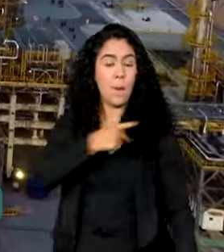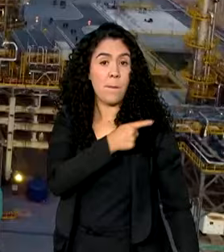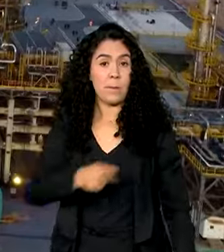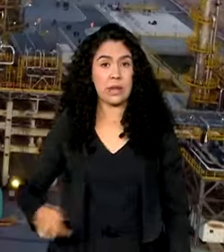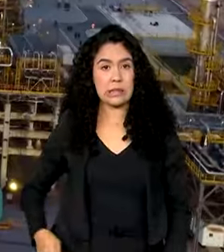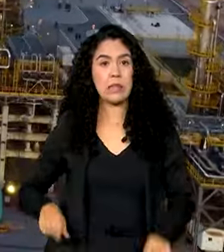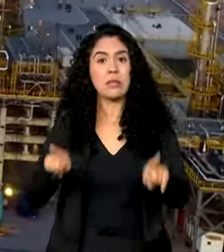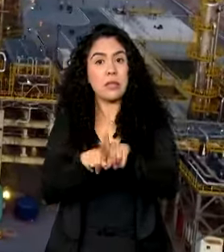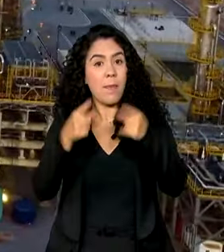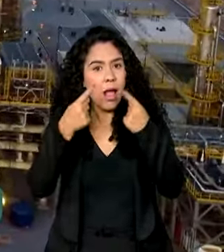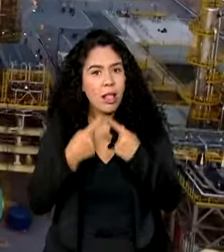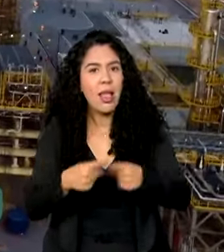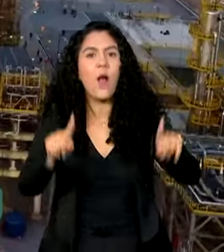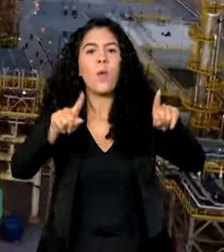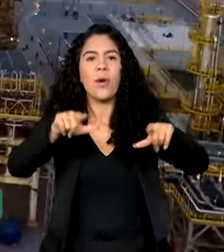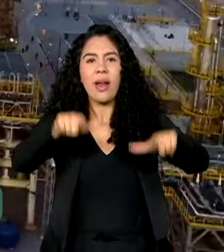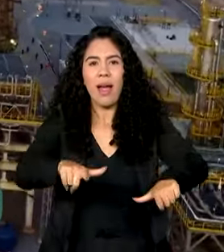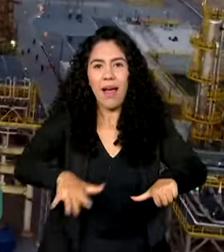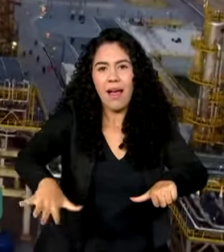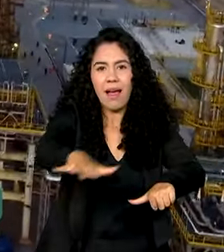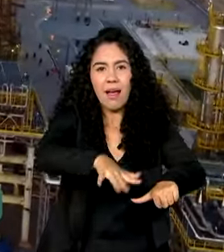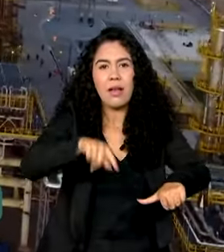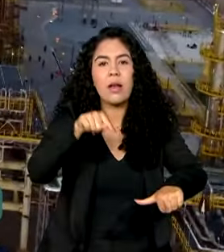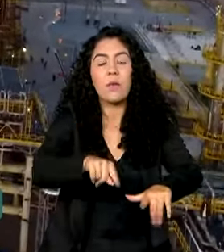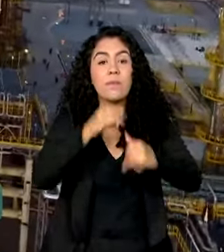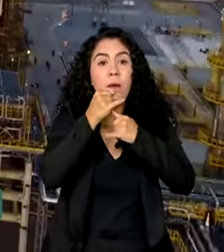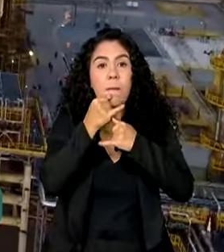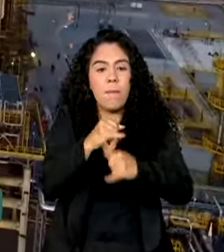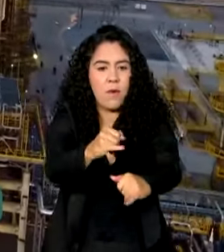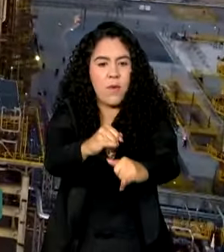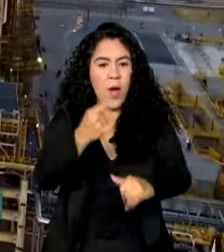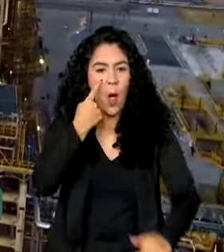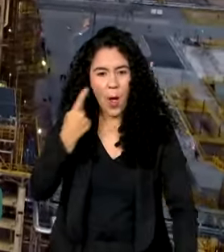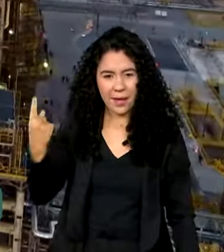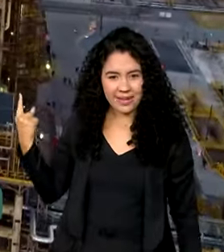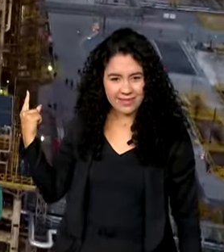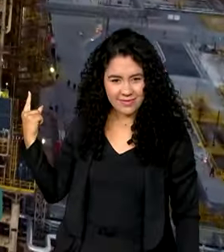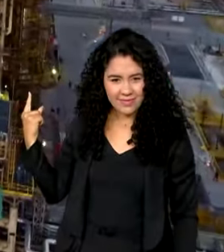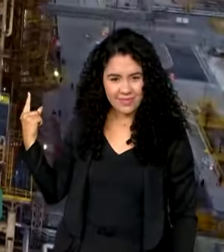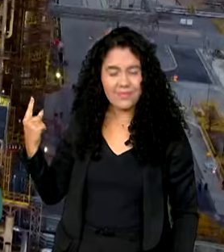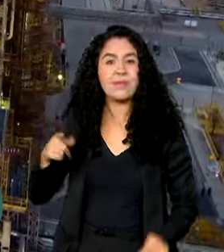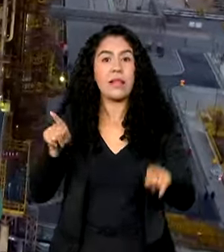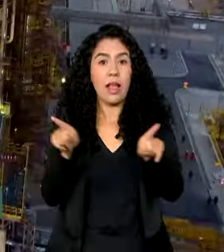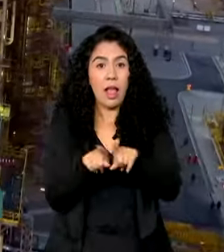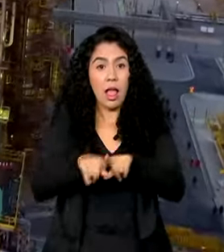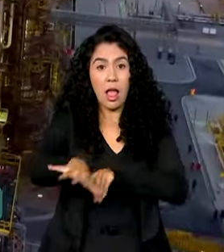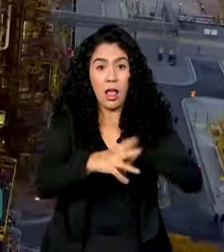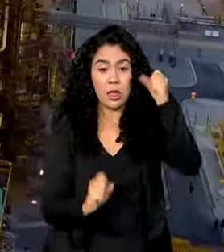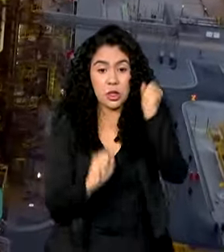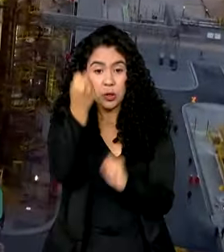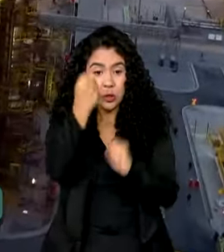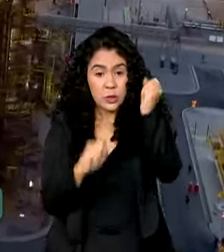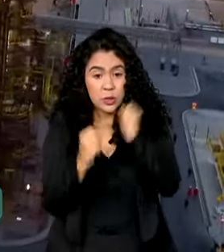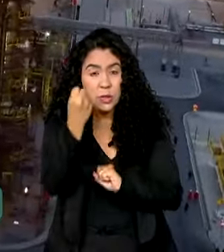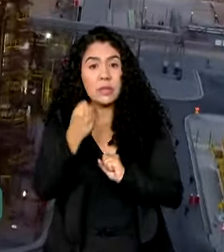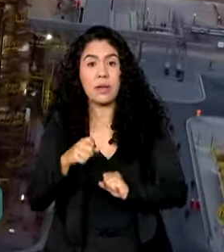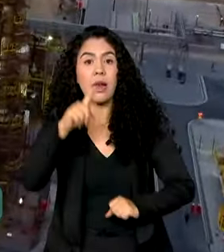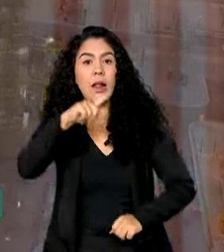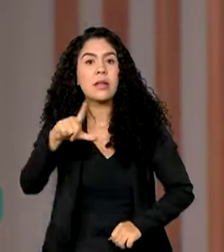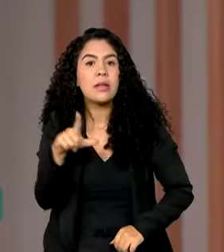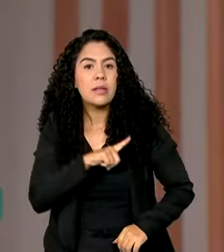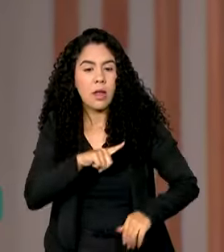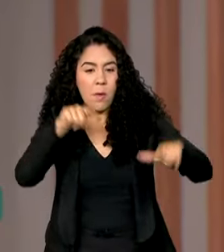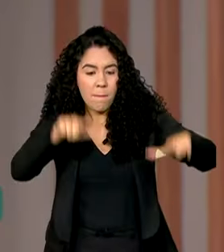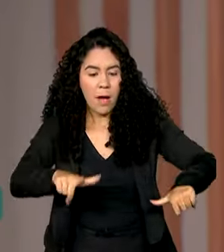também em Itaboraí o Complexo de Energia Boaventura, Esse polo industrial é composto pela maior